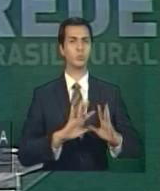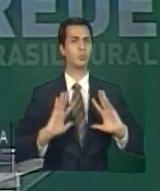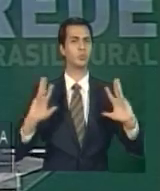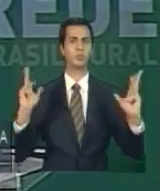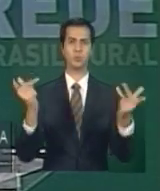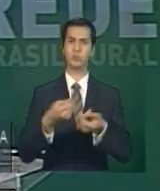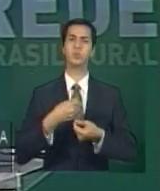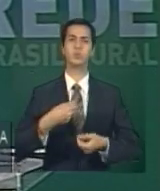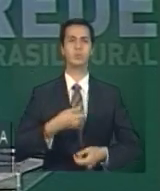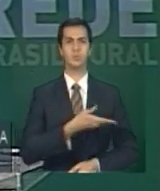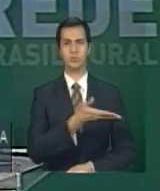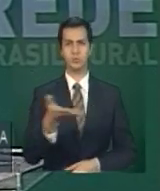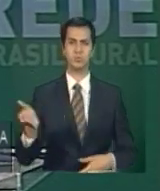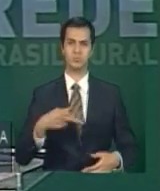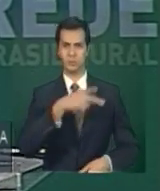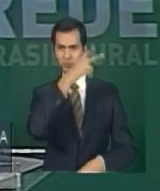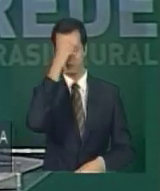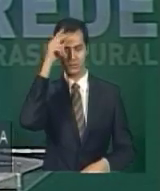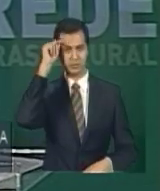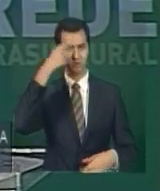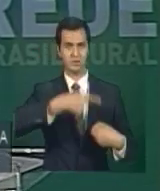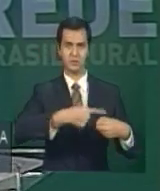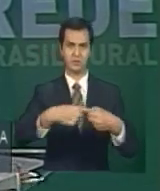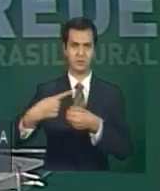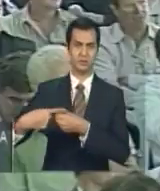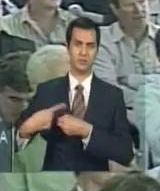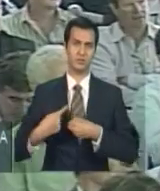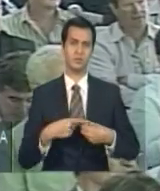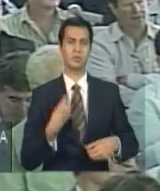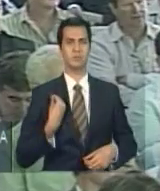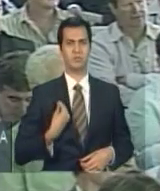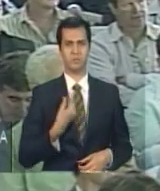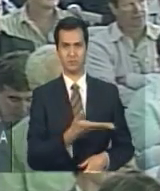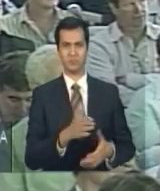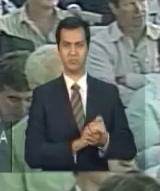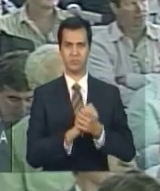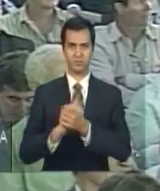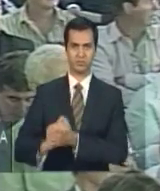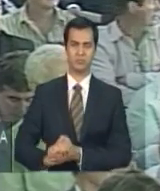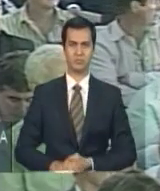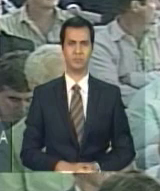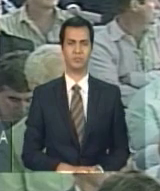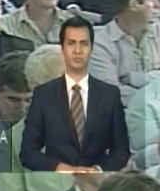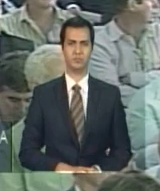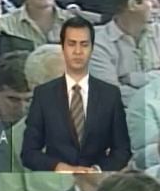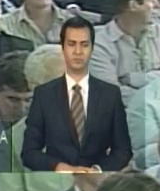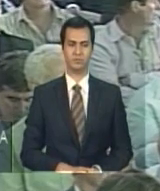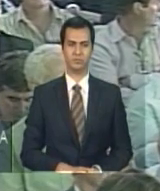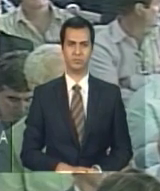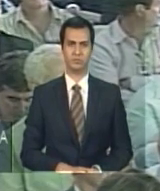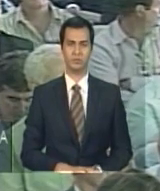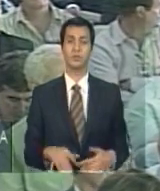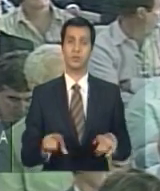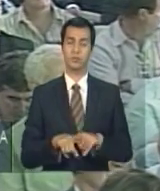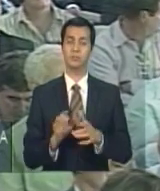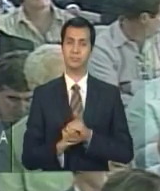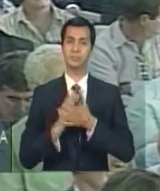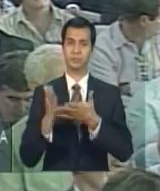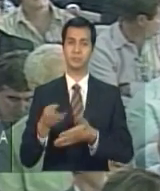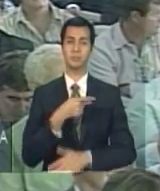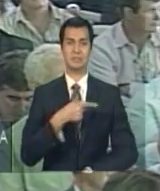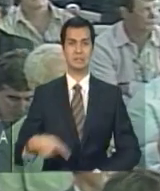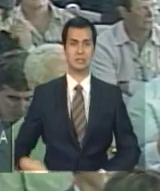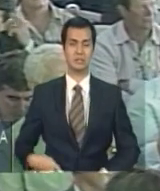saúdo todos os prefeitos aqui presentes e representados. Senhores presidentes e dirigentes de